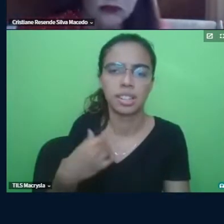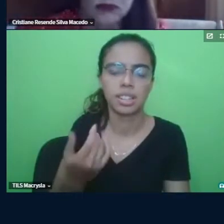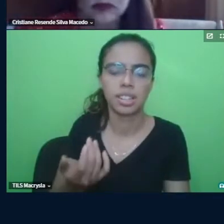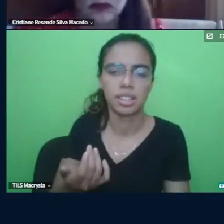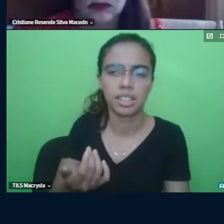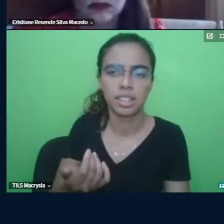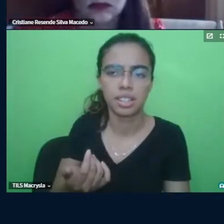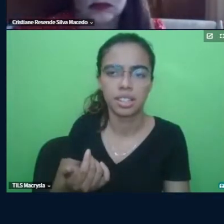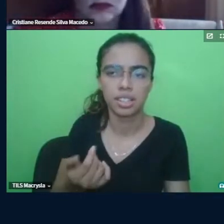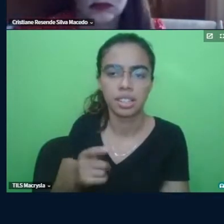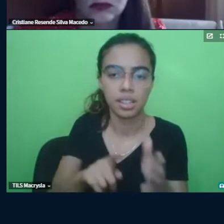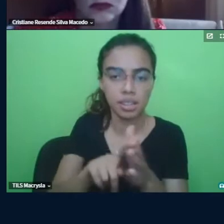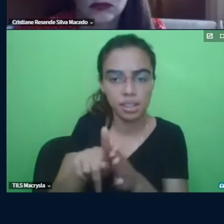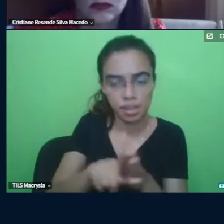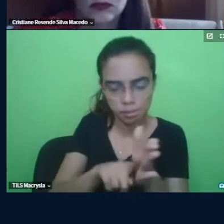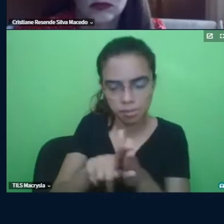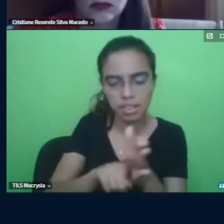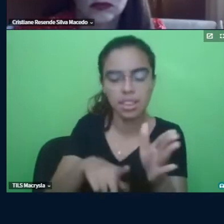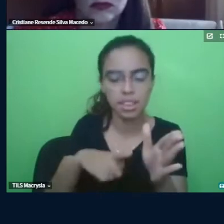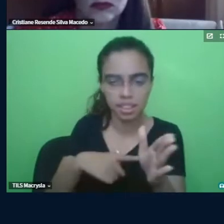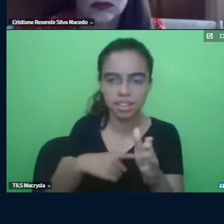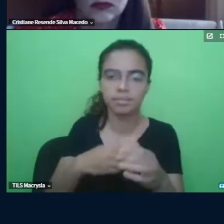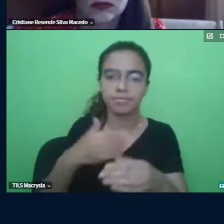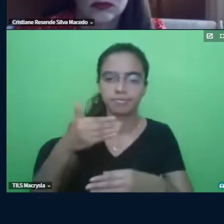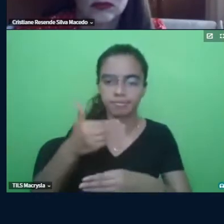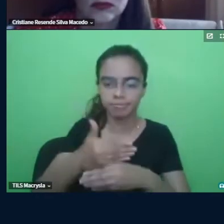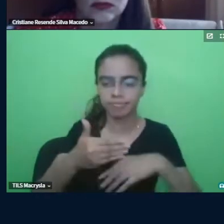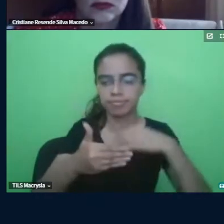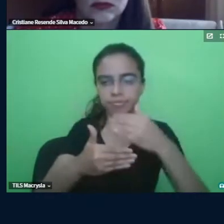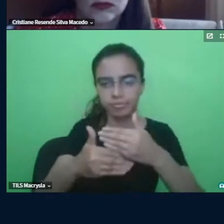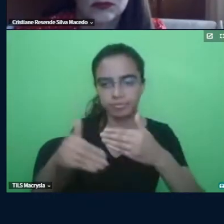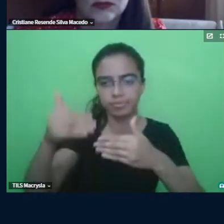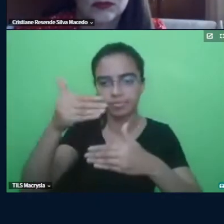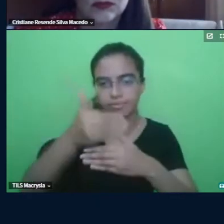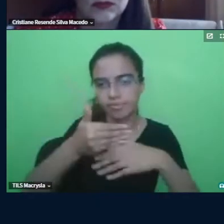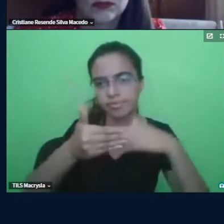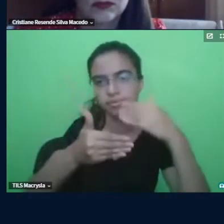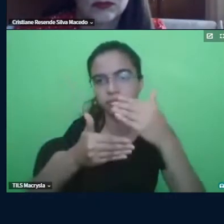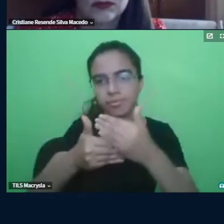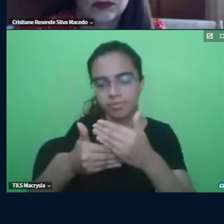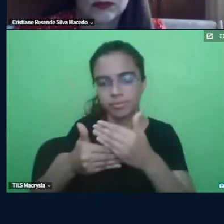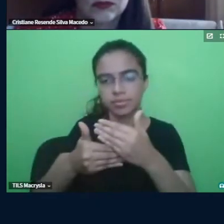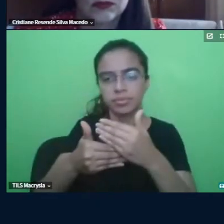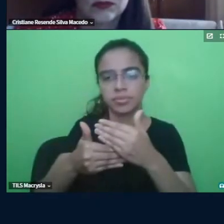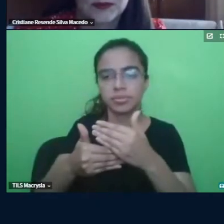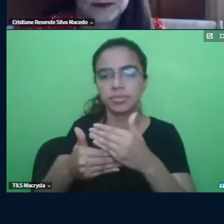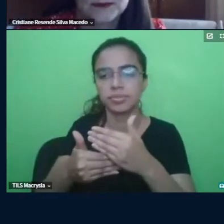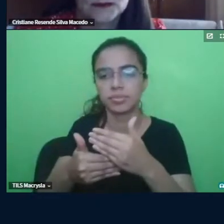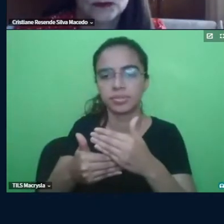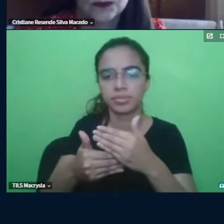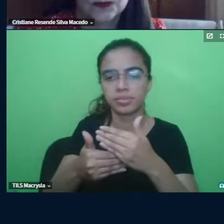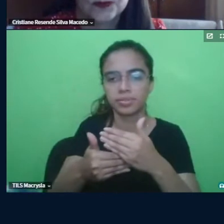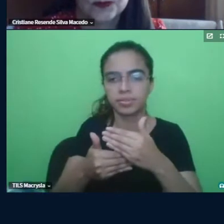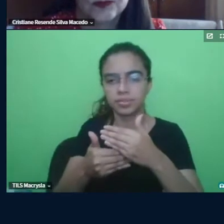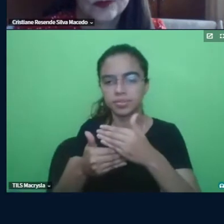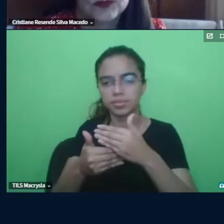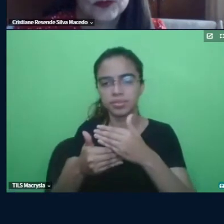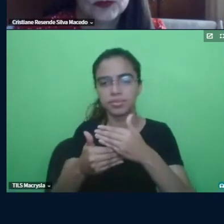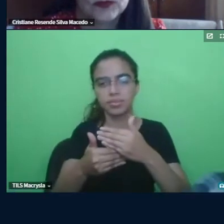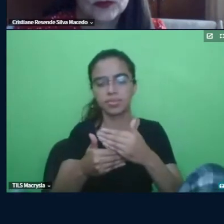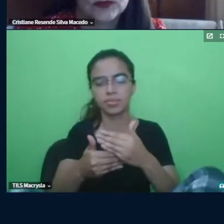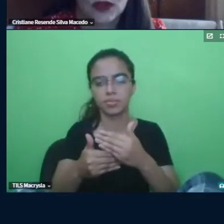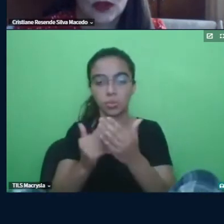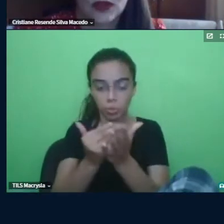a pesquisa vem se construindo né ao longo do processo é e houve assim no